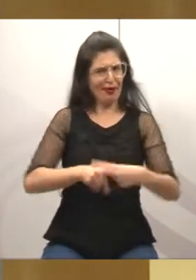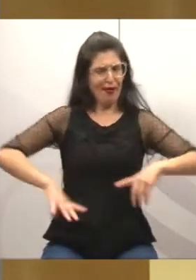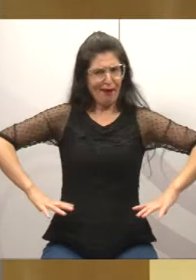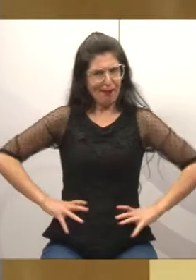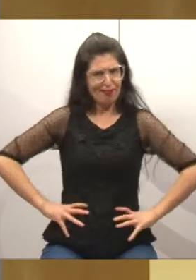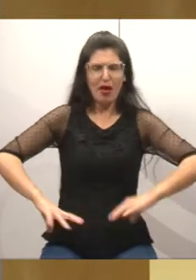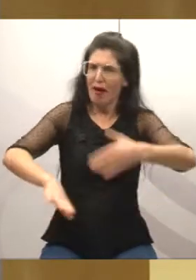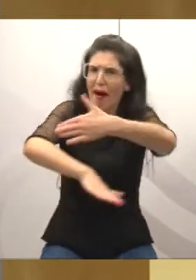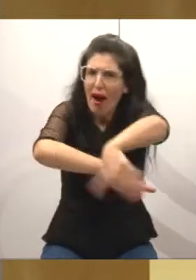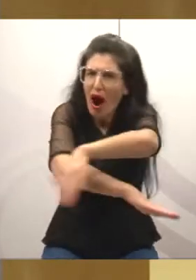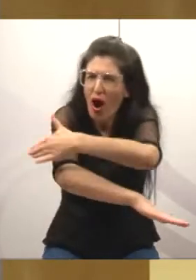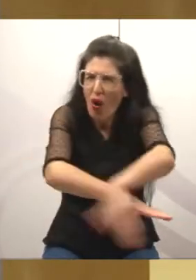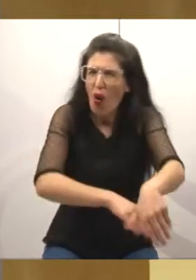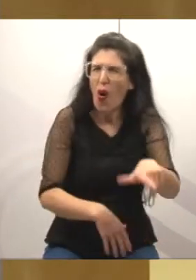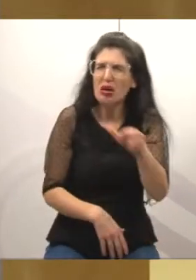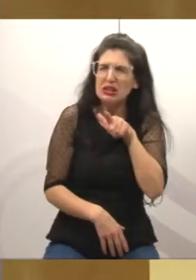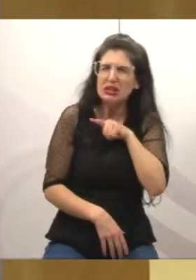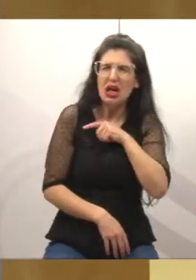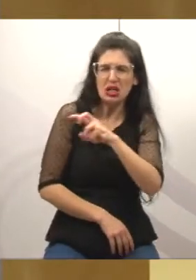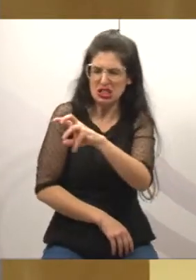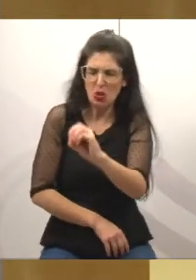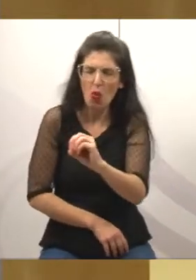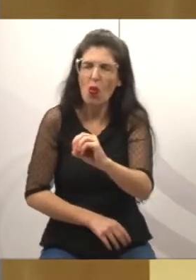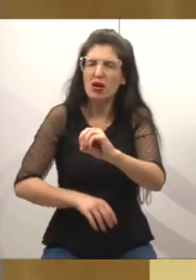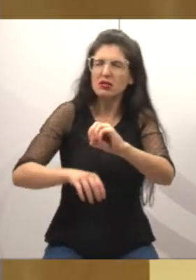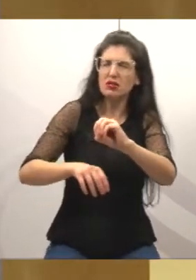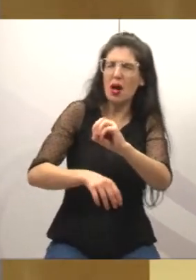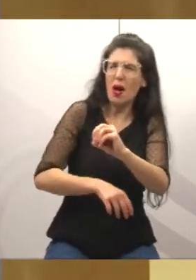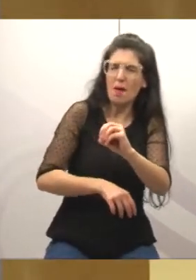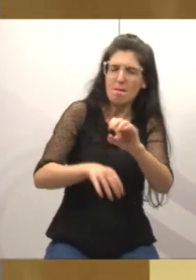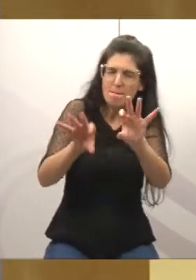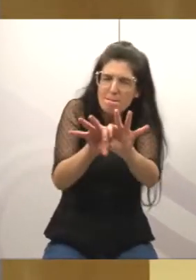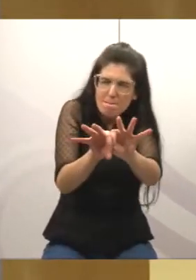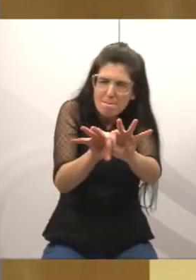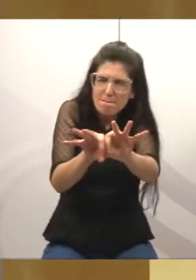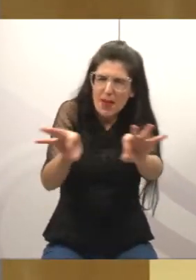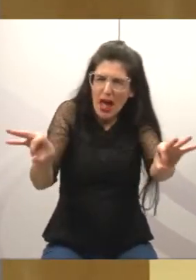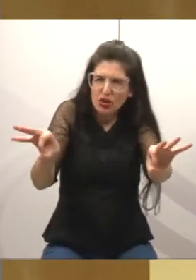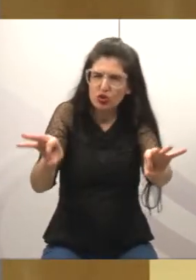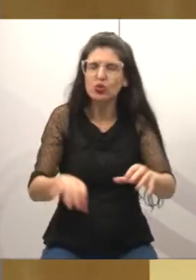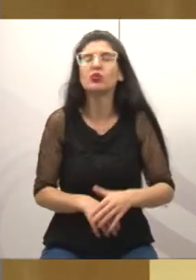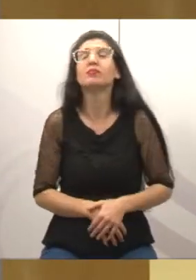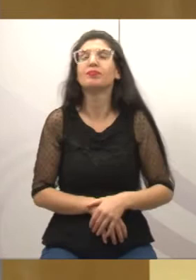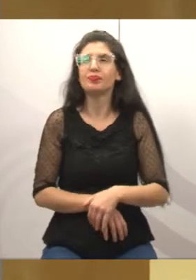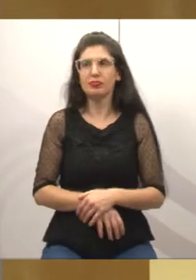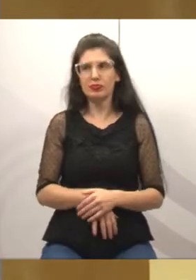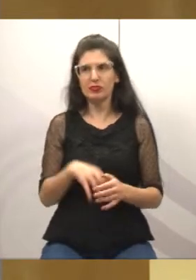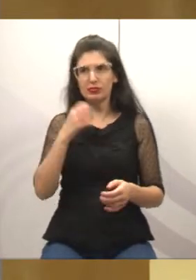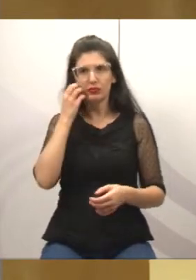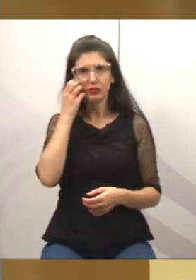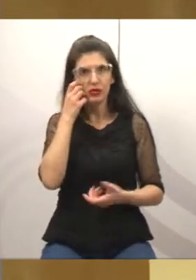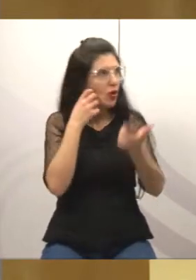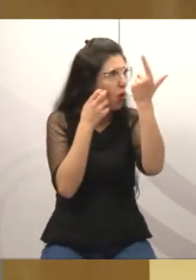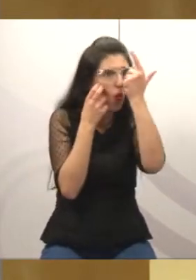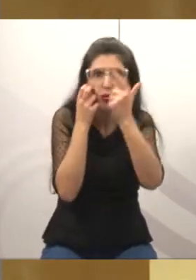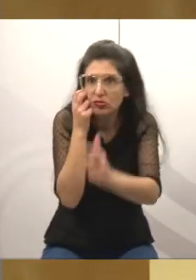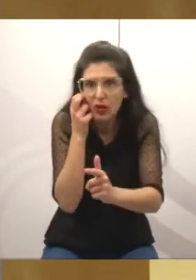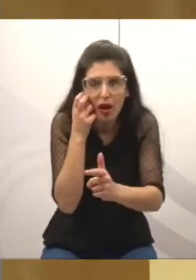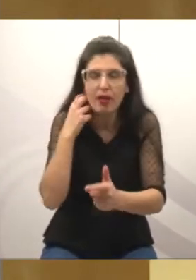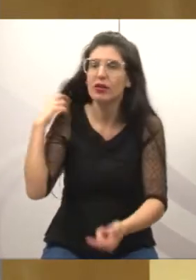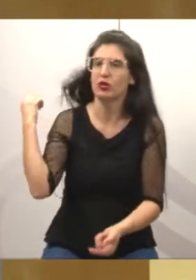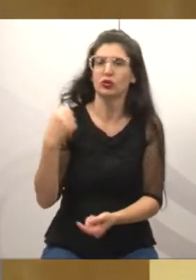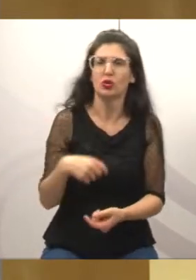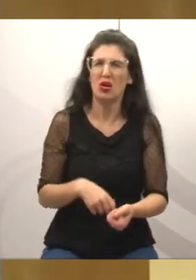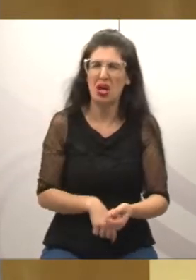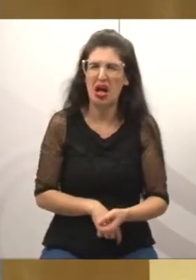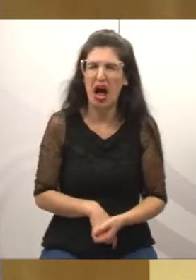rua que tem 40, 50 metros, a gente não consiga encaminhar para lá a rede coletora de esgoto